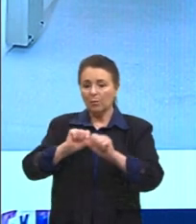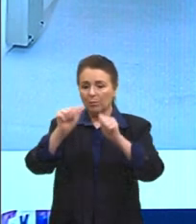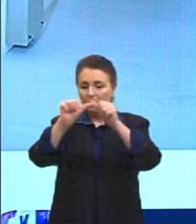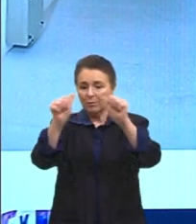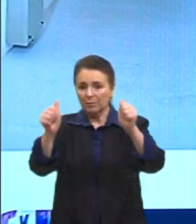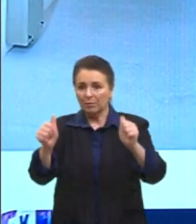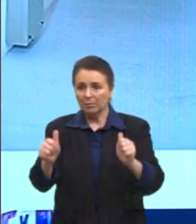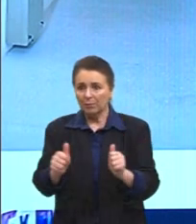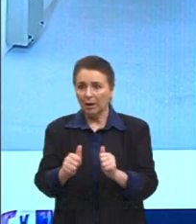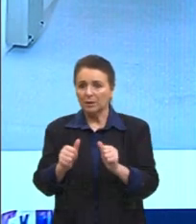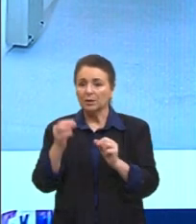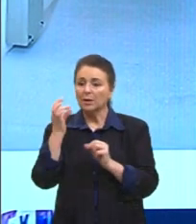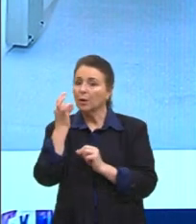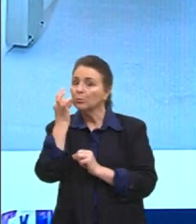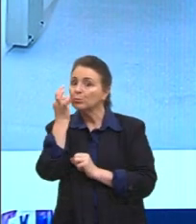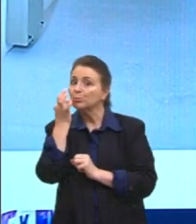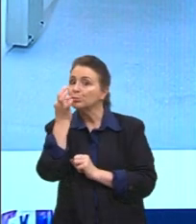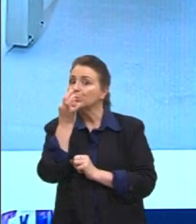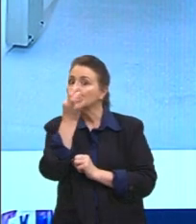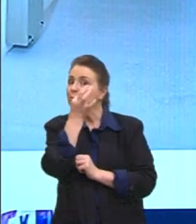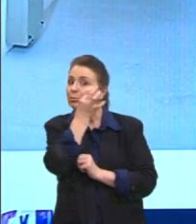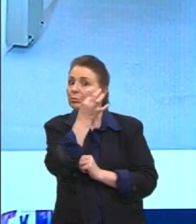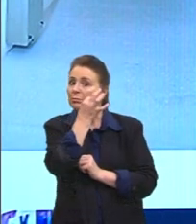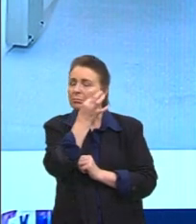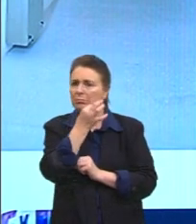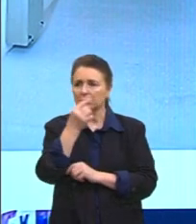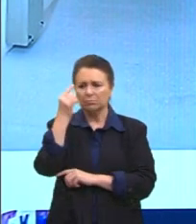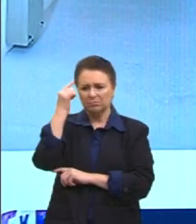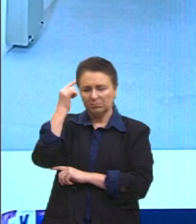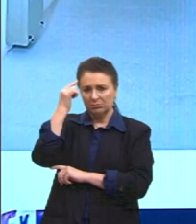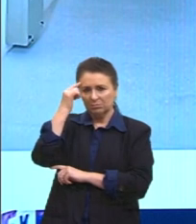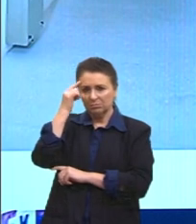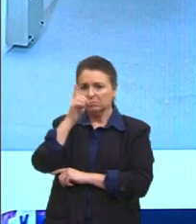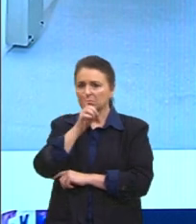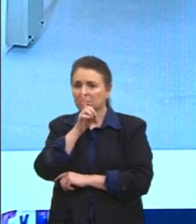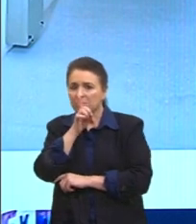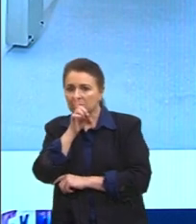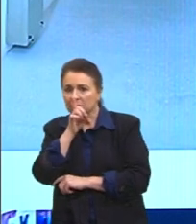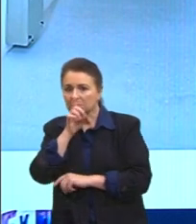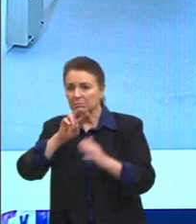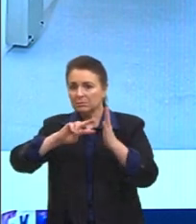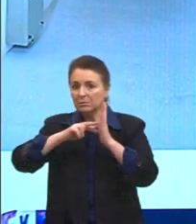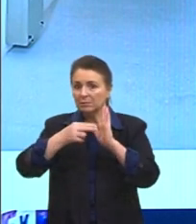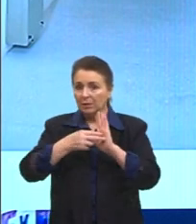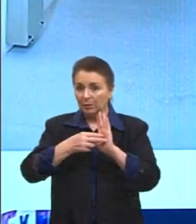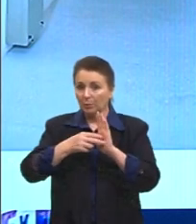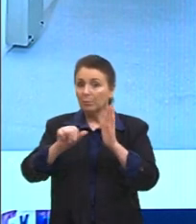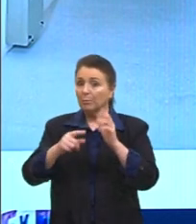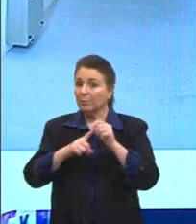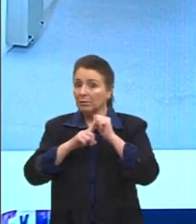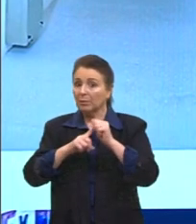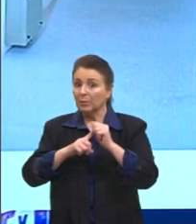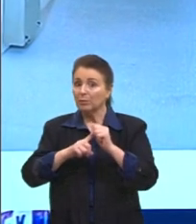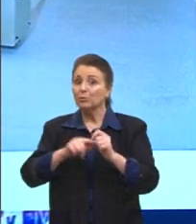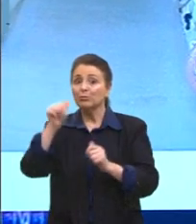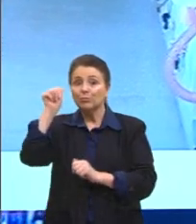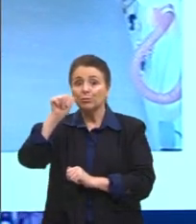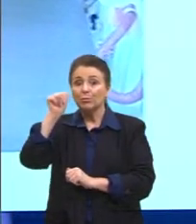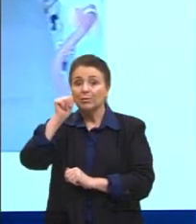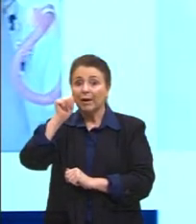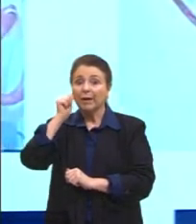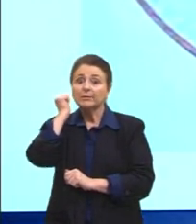costurando a boca, ali trazendo essa reflexão sobre o silenciamento, né, de mulheres negras. Nós temos aqui ao lado,